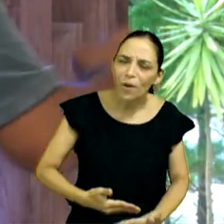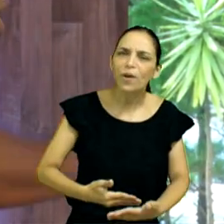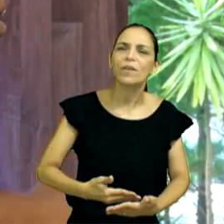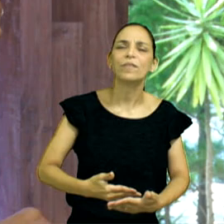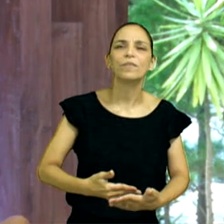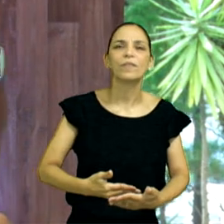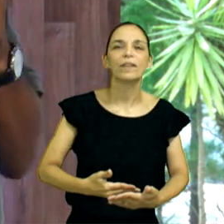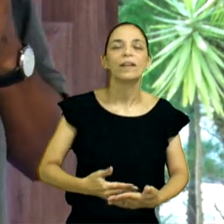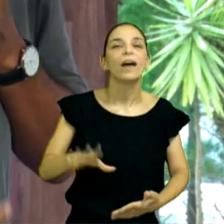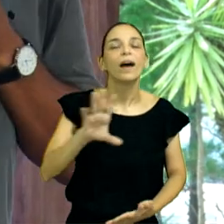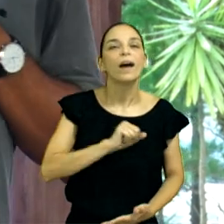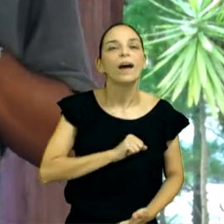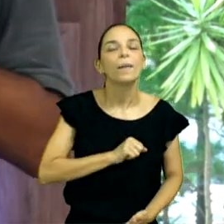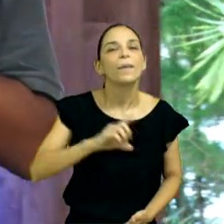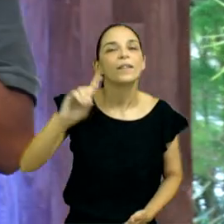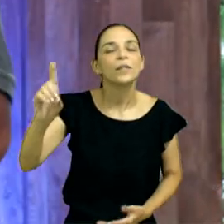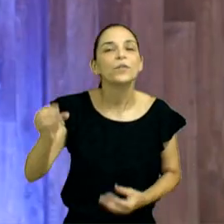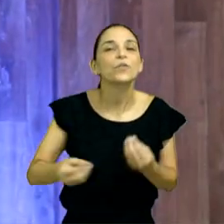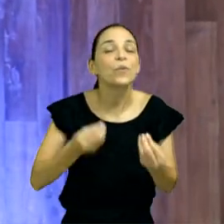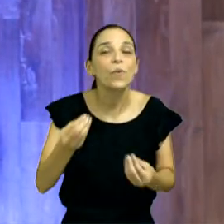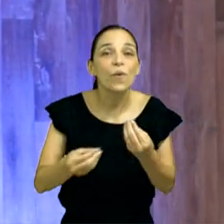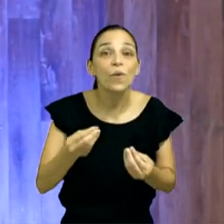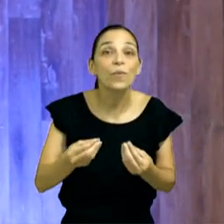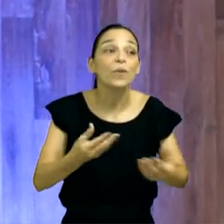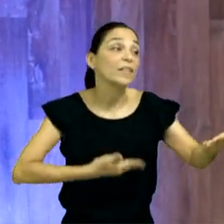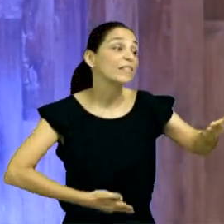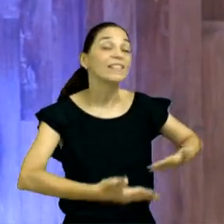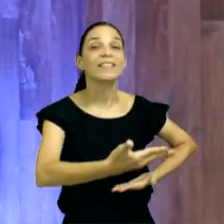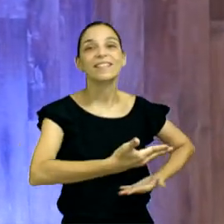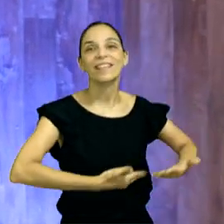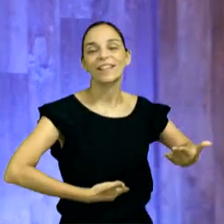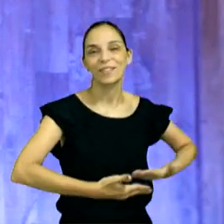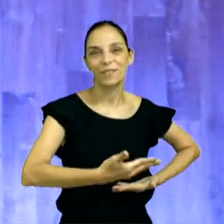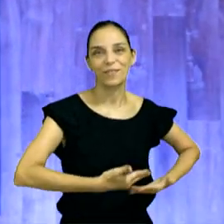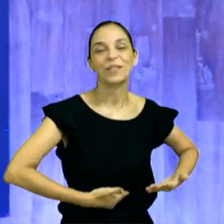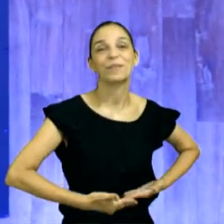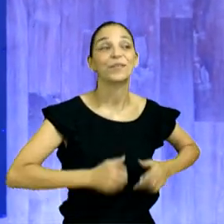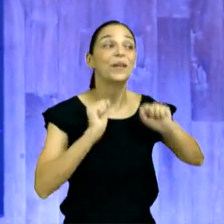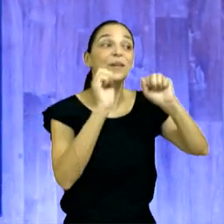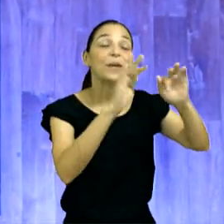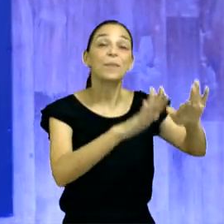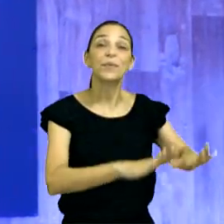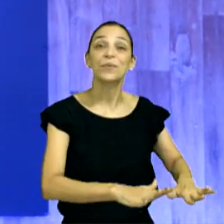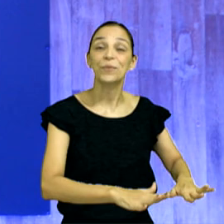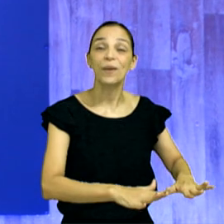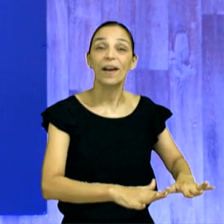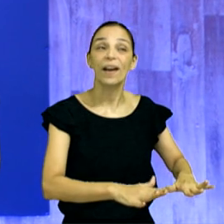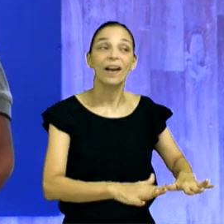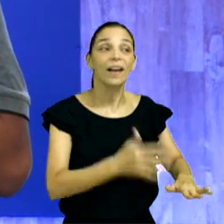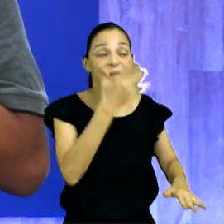servindo teu irmão, aproveitando a oportunidade de abençoar quem está perto de você.